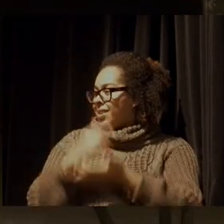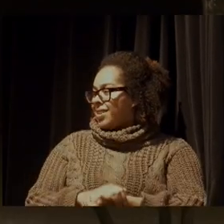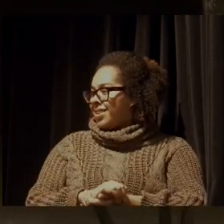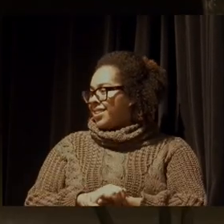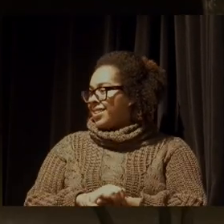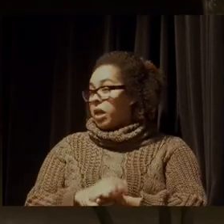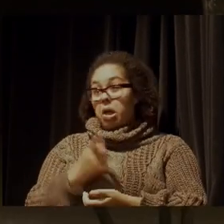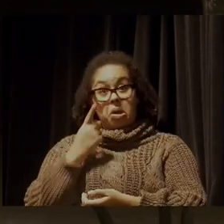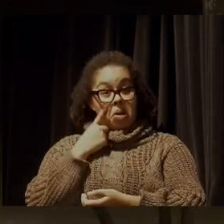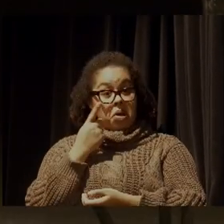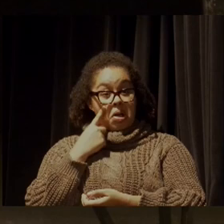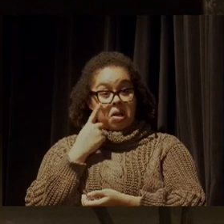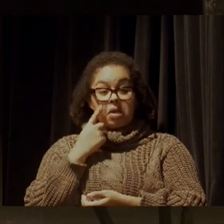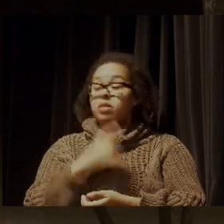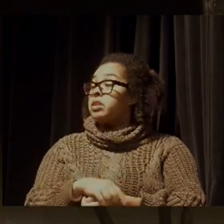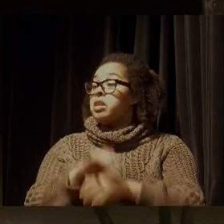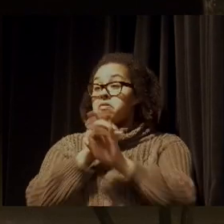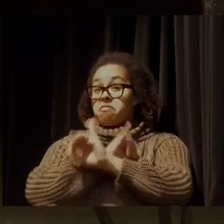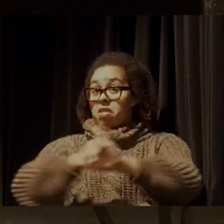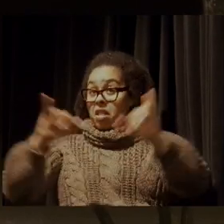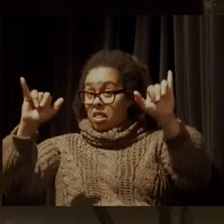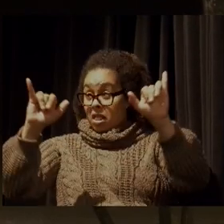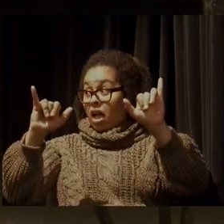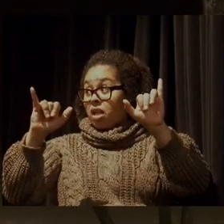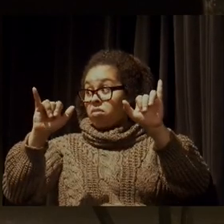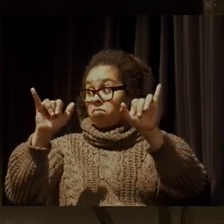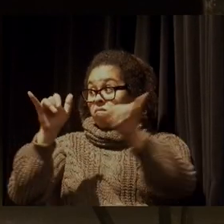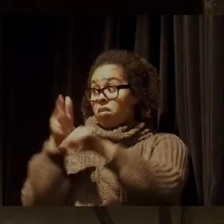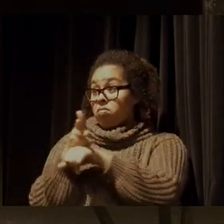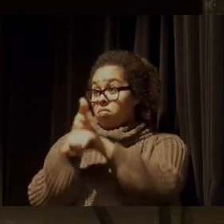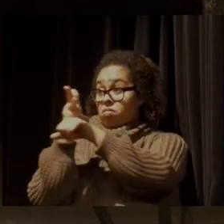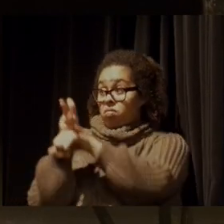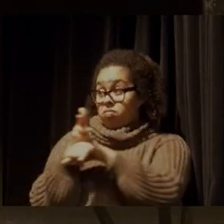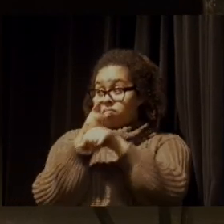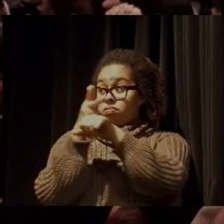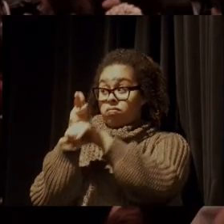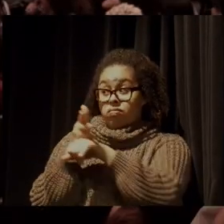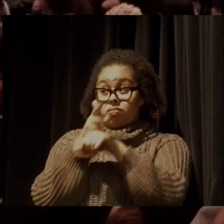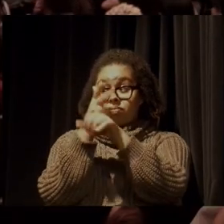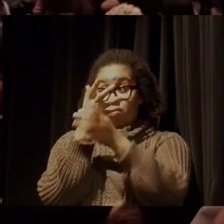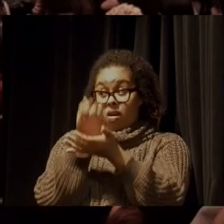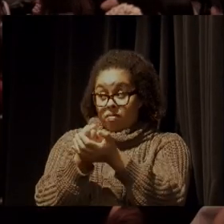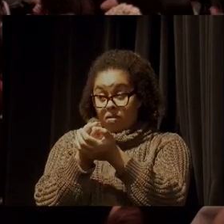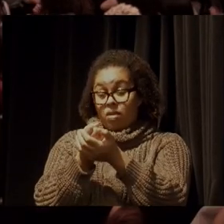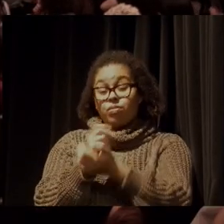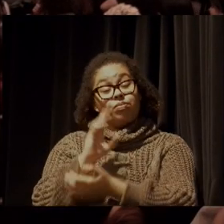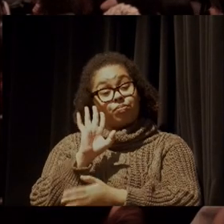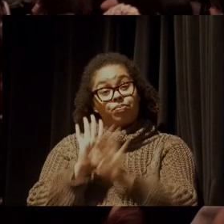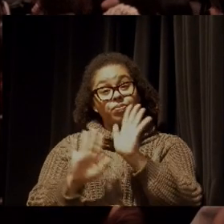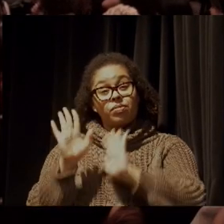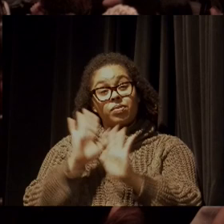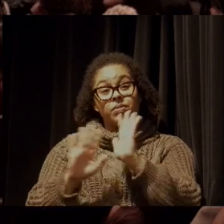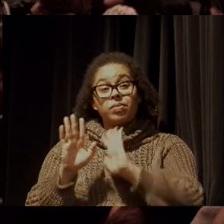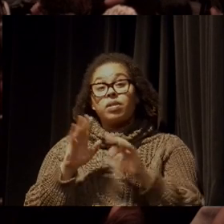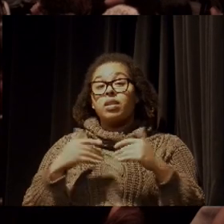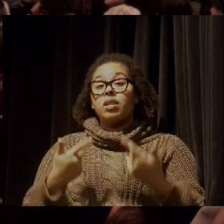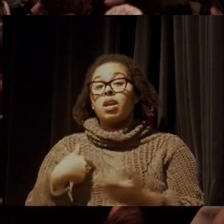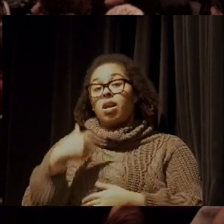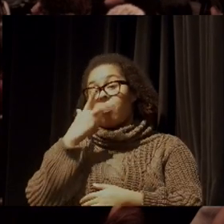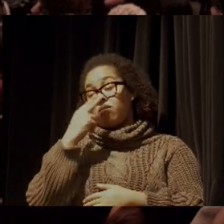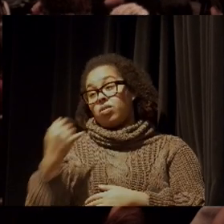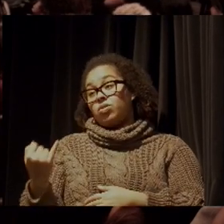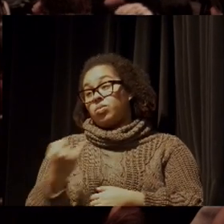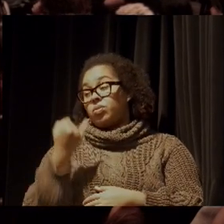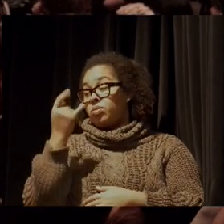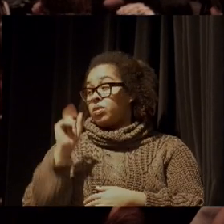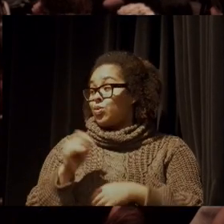Olha só o que você está falando em público, está gravado aqui que nem a Carol falou. Mas, enfim, então, eu acho importante